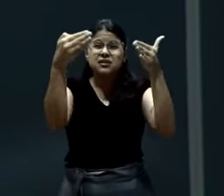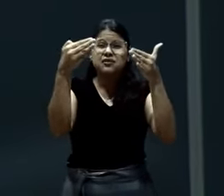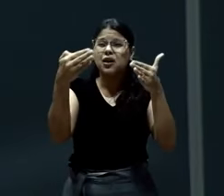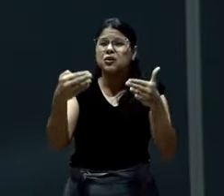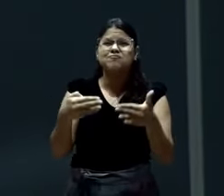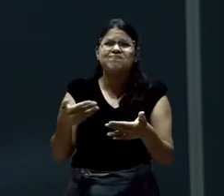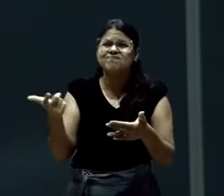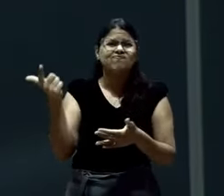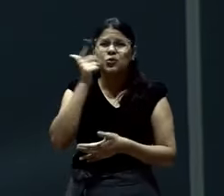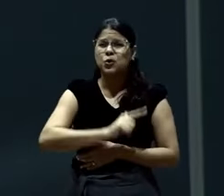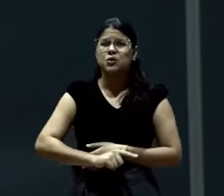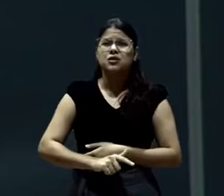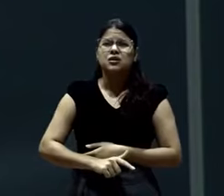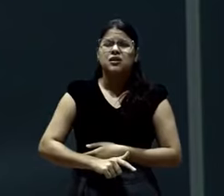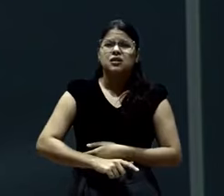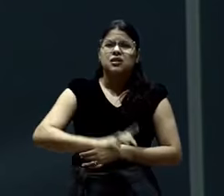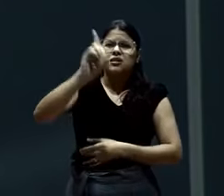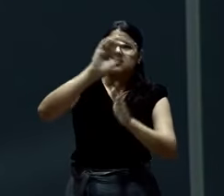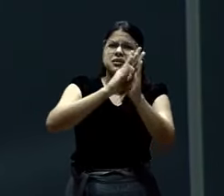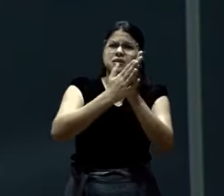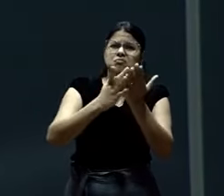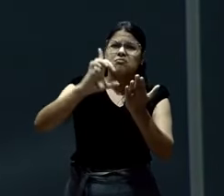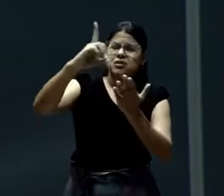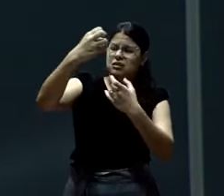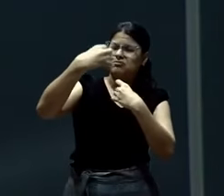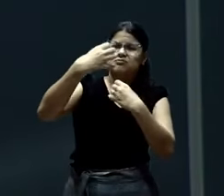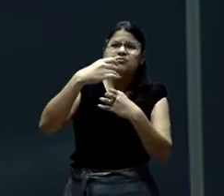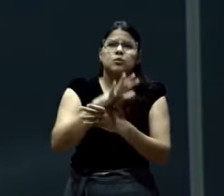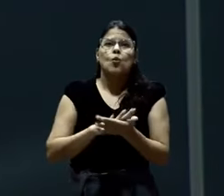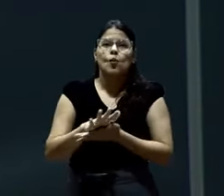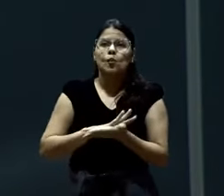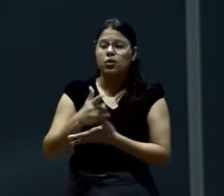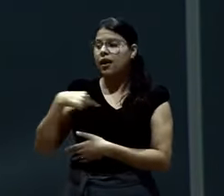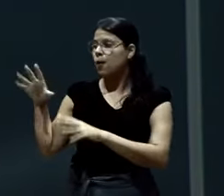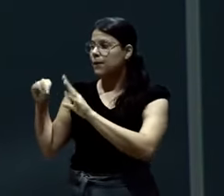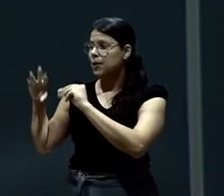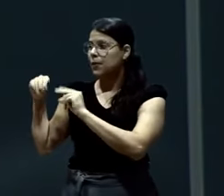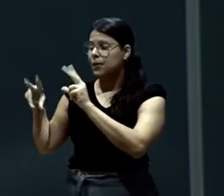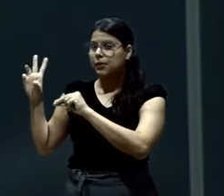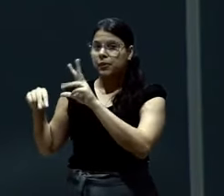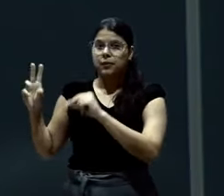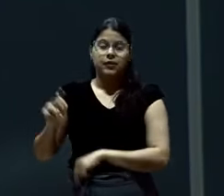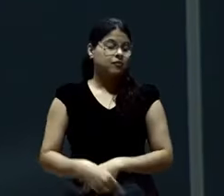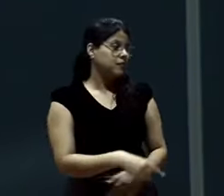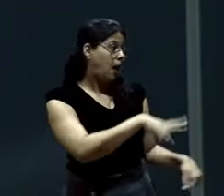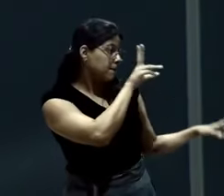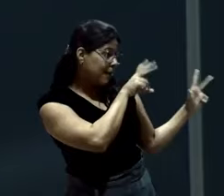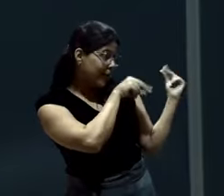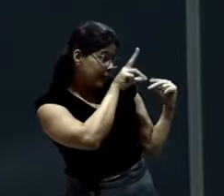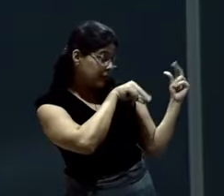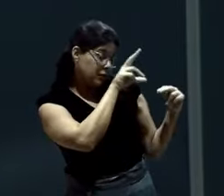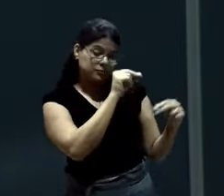Comer, como a gente fala a palavra de Deus. Eu converso com o da direita, com o da esquerda. Eu não